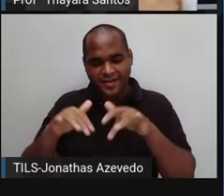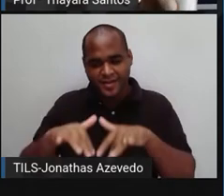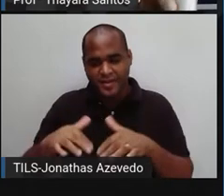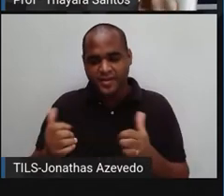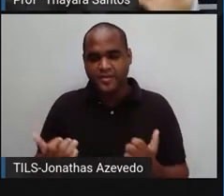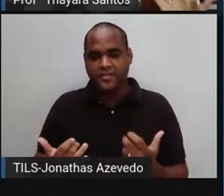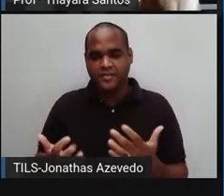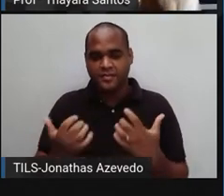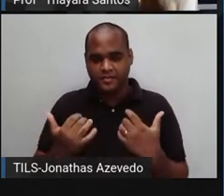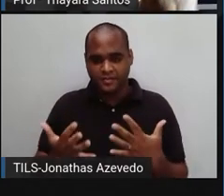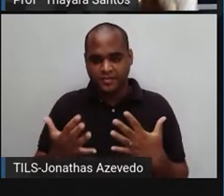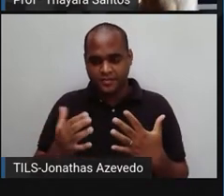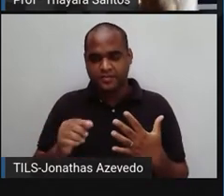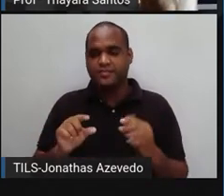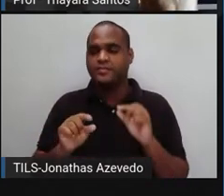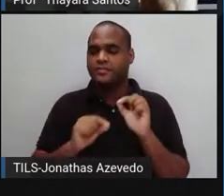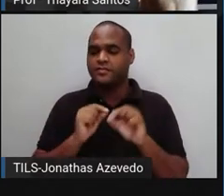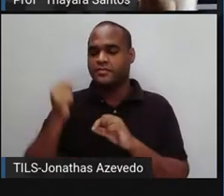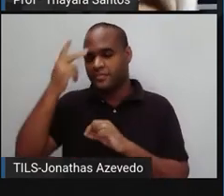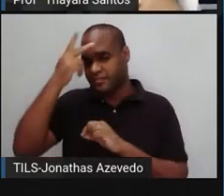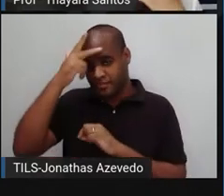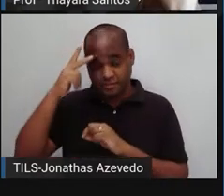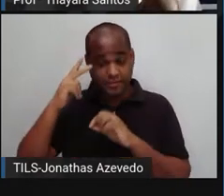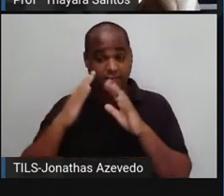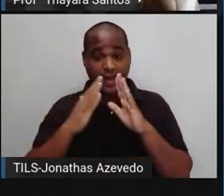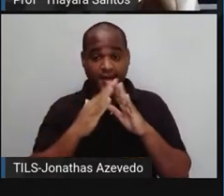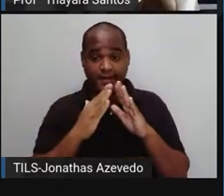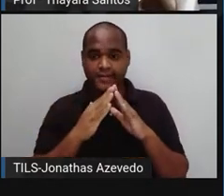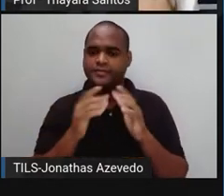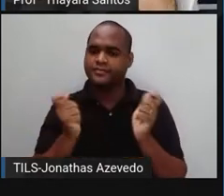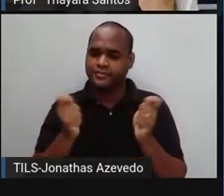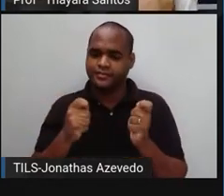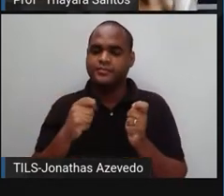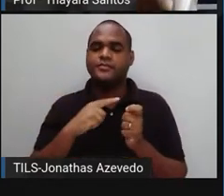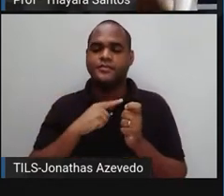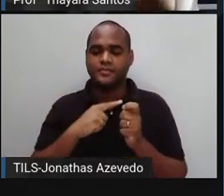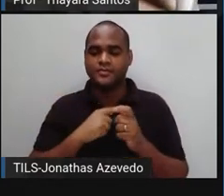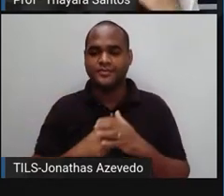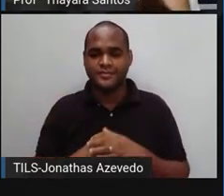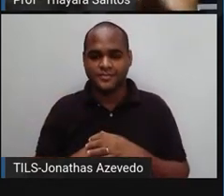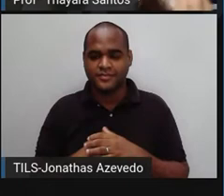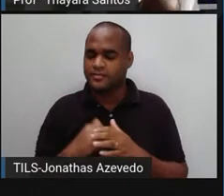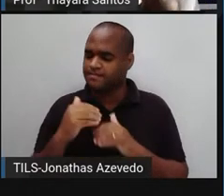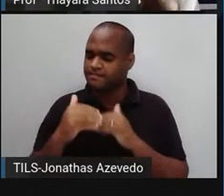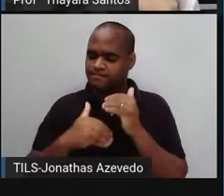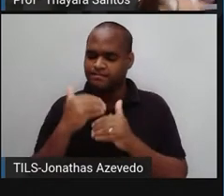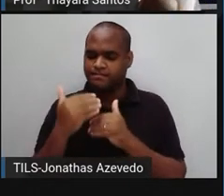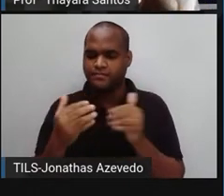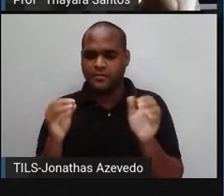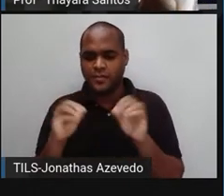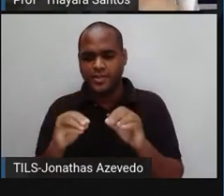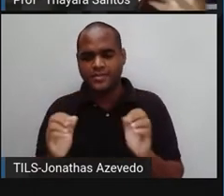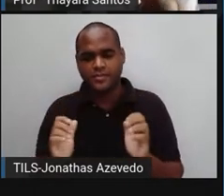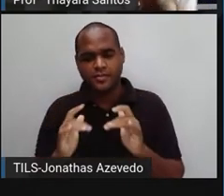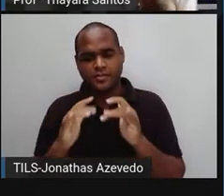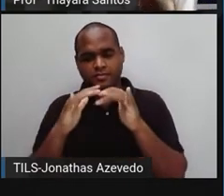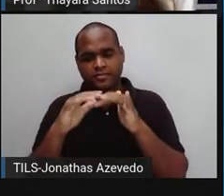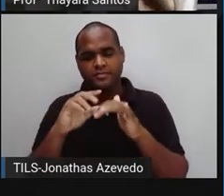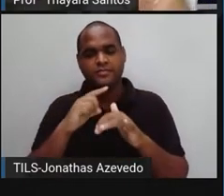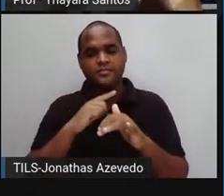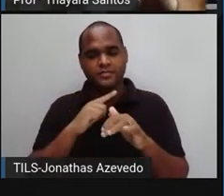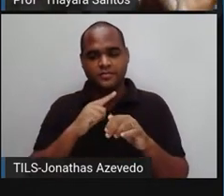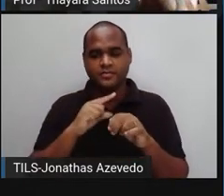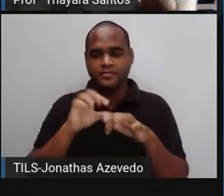Tem gente que tem composteiras em casa. Eles fazem esse processo de deco... Botam lá os nutrientes, os restos de